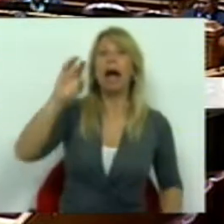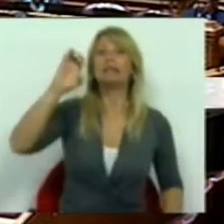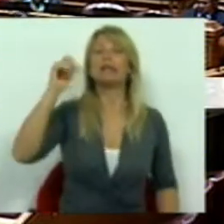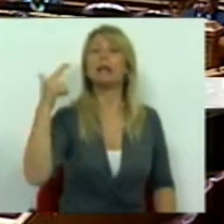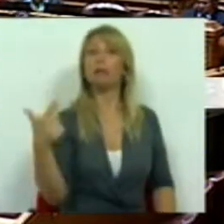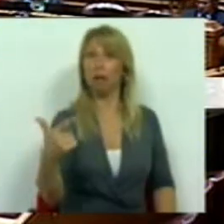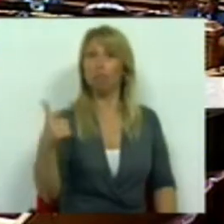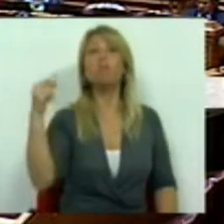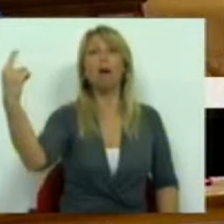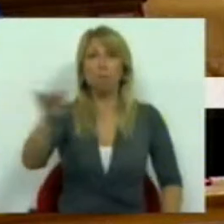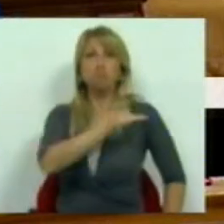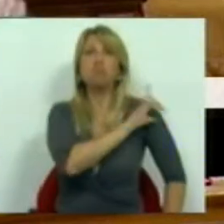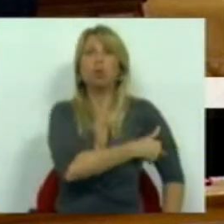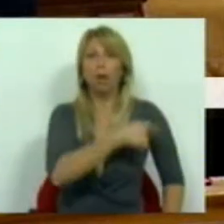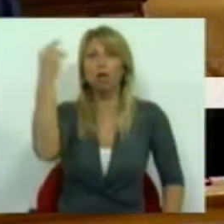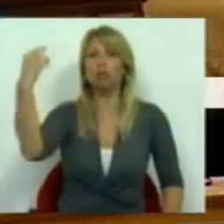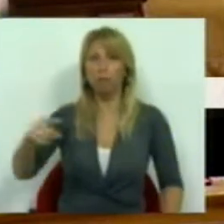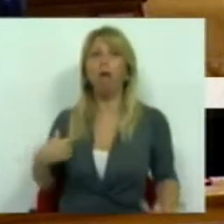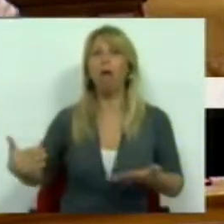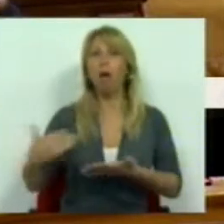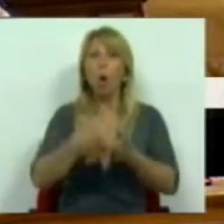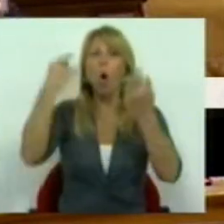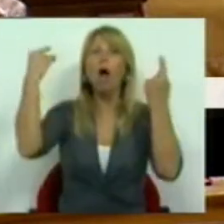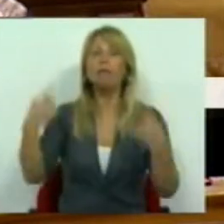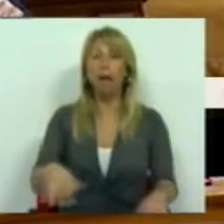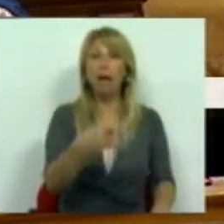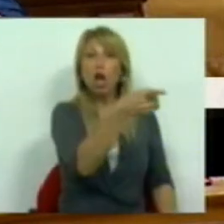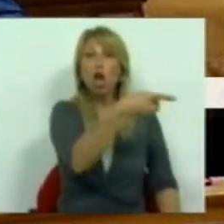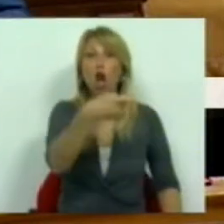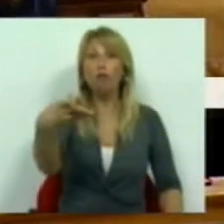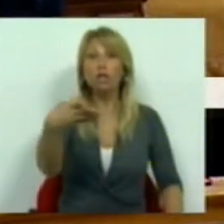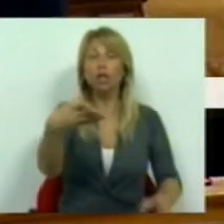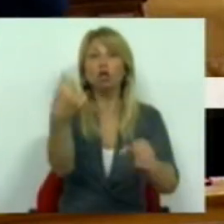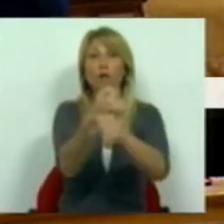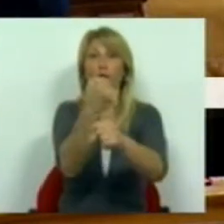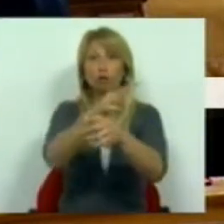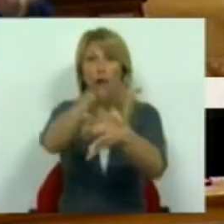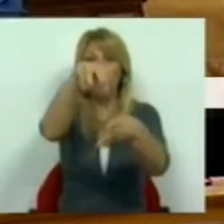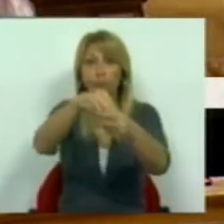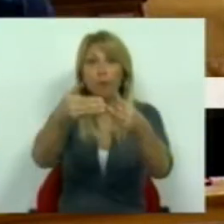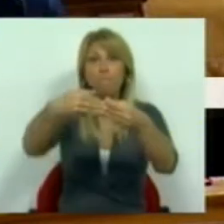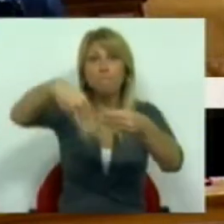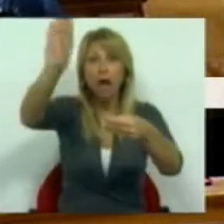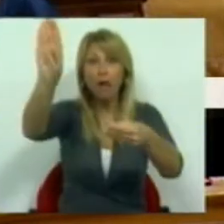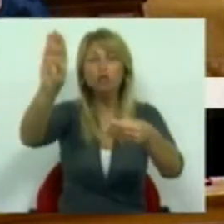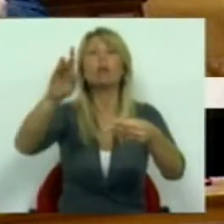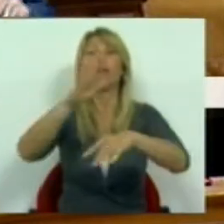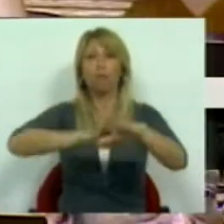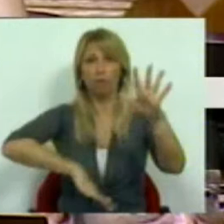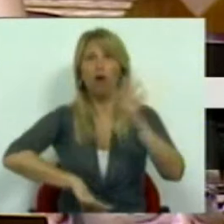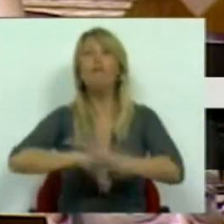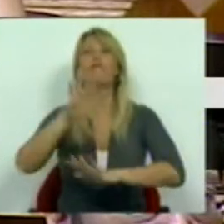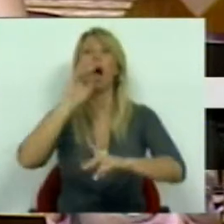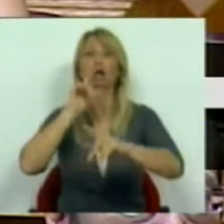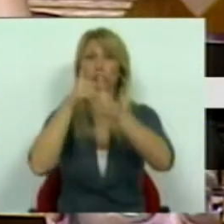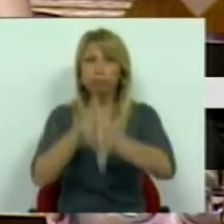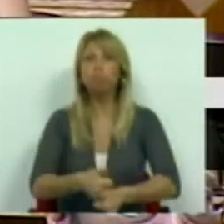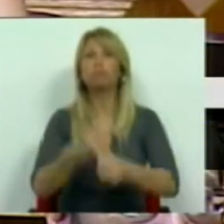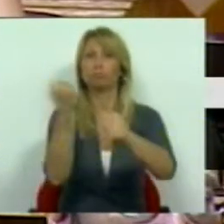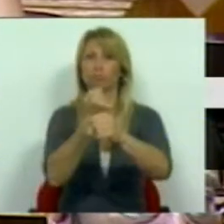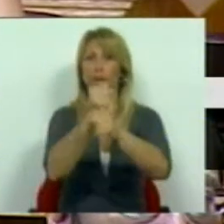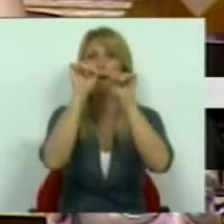tem os poderes, tem os meios, tem mais de 900 funcionários para cumprir a sua missão, para